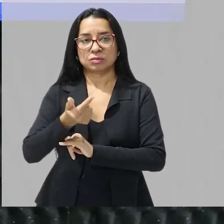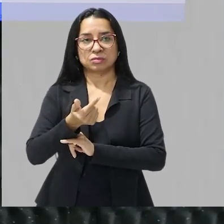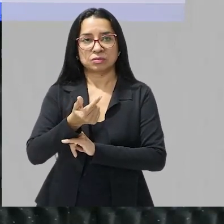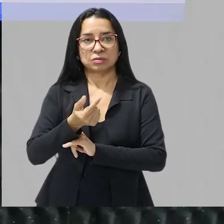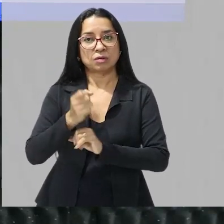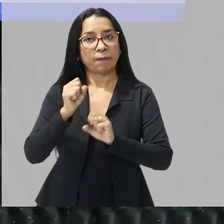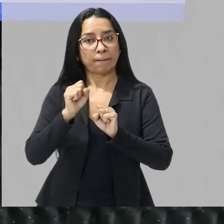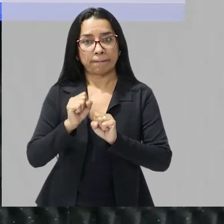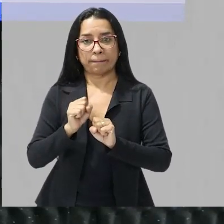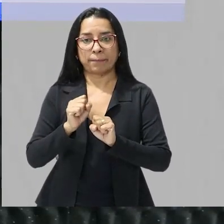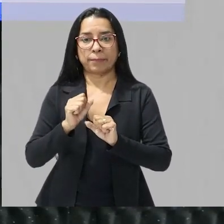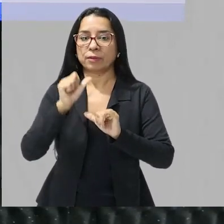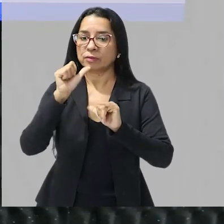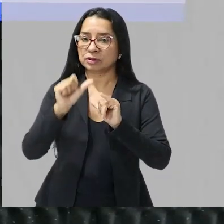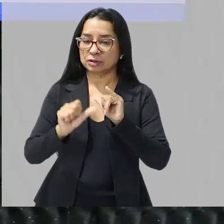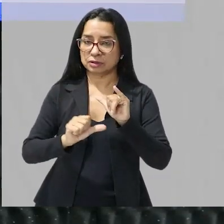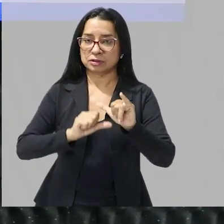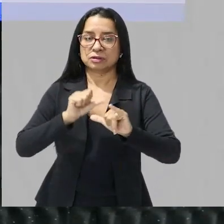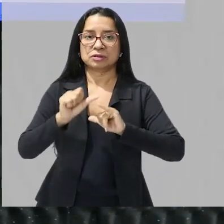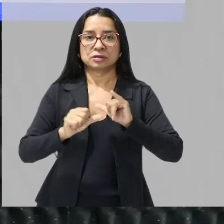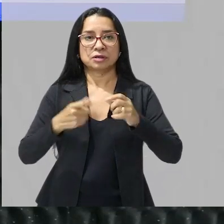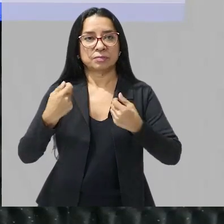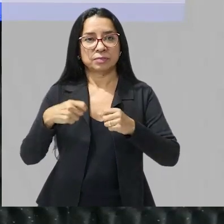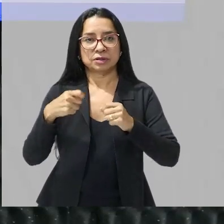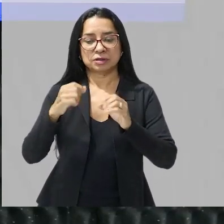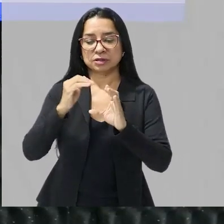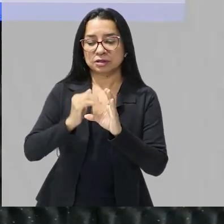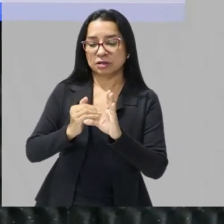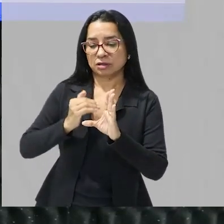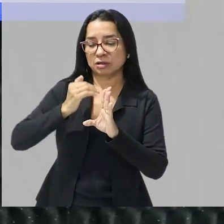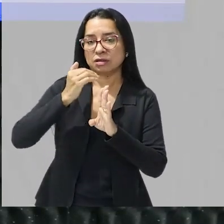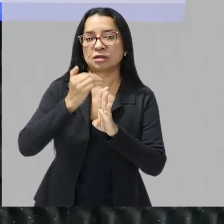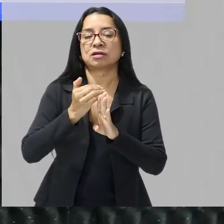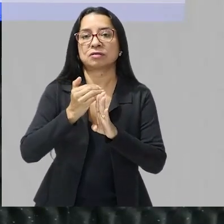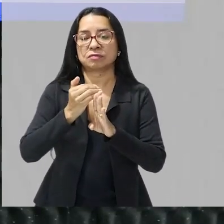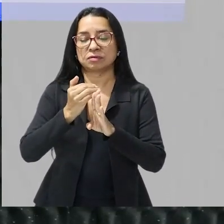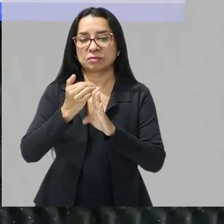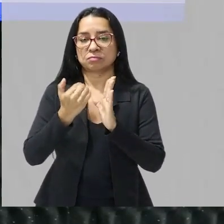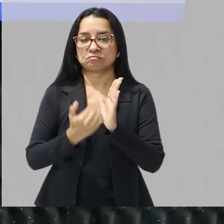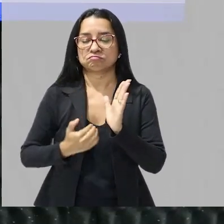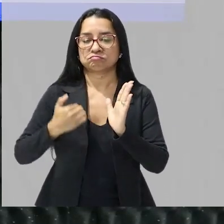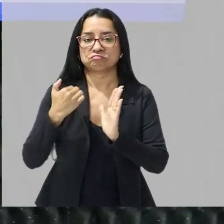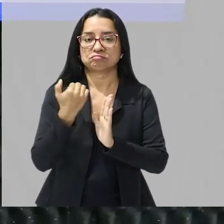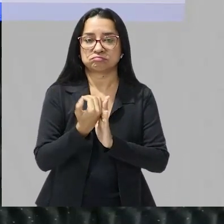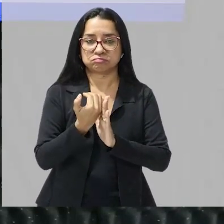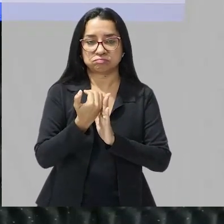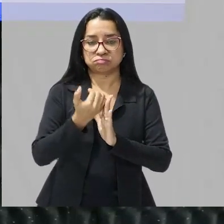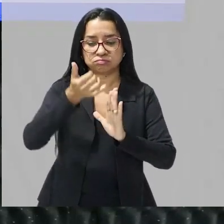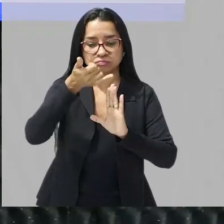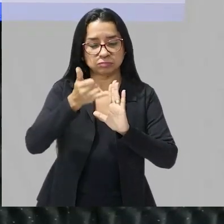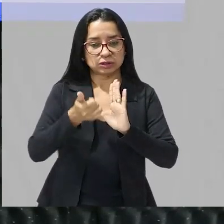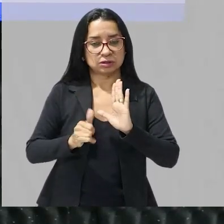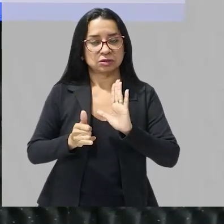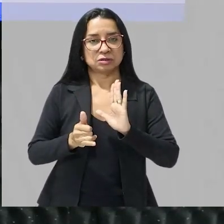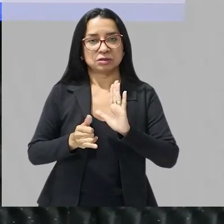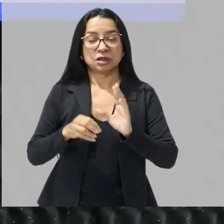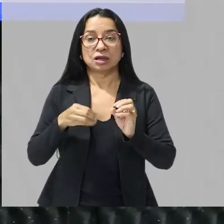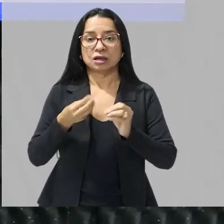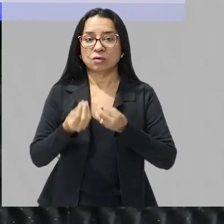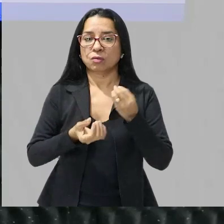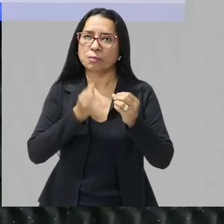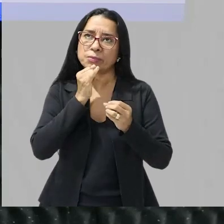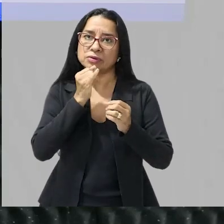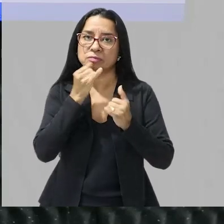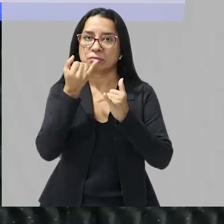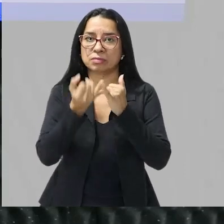reagir com o oxigênio eu preciso elevar a energia de ativação ou seja nesse caso é como se eu fosse elevar a temperatura